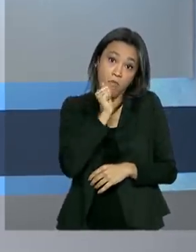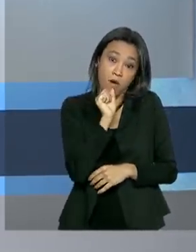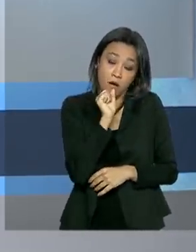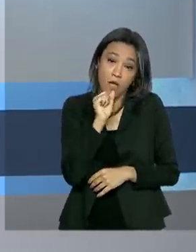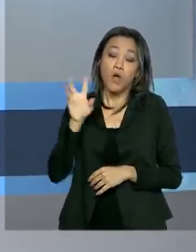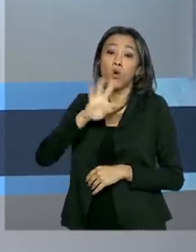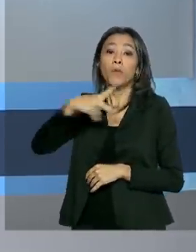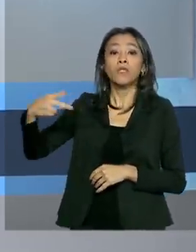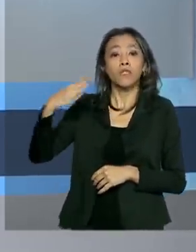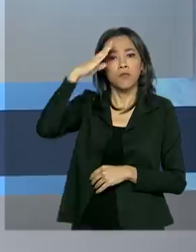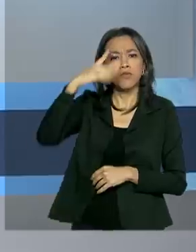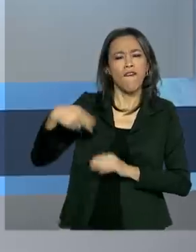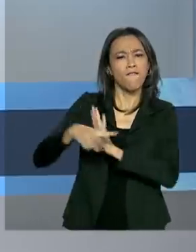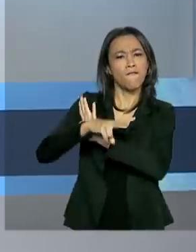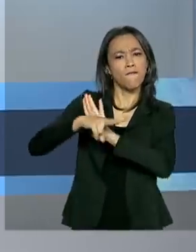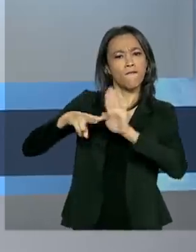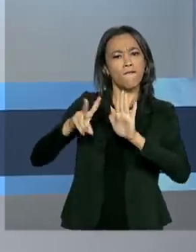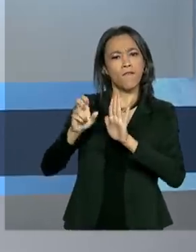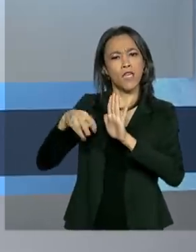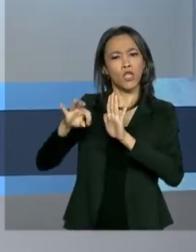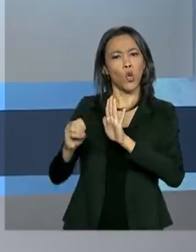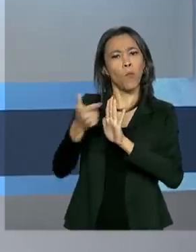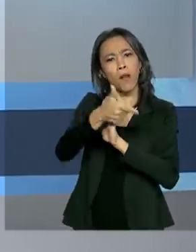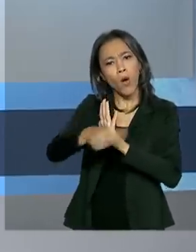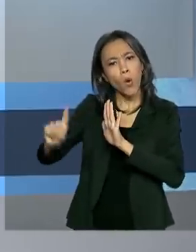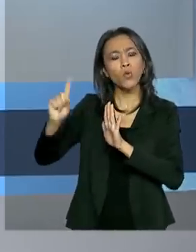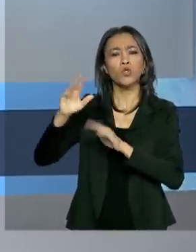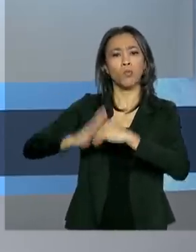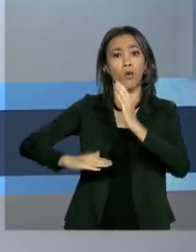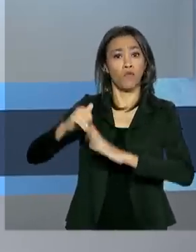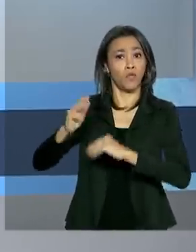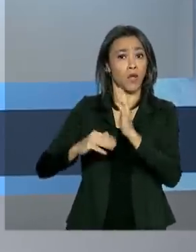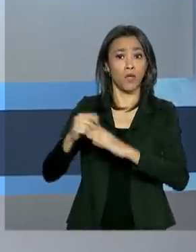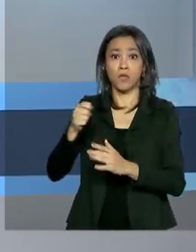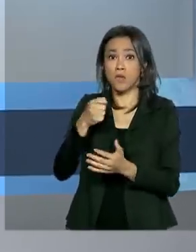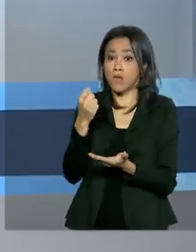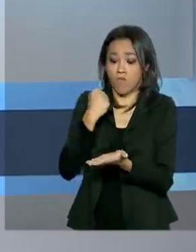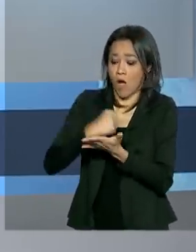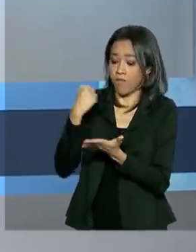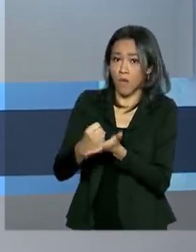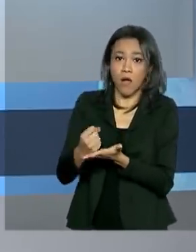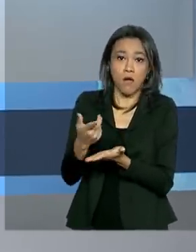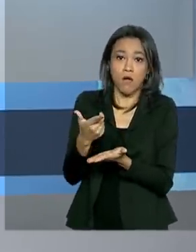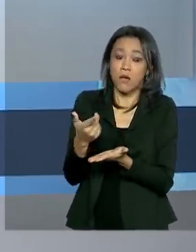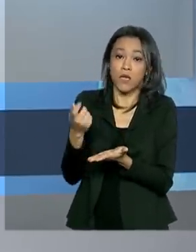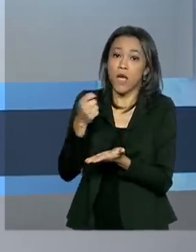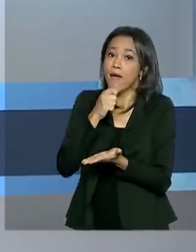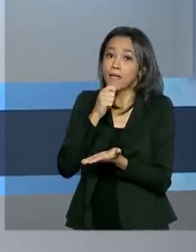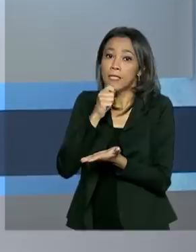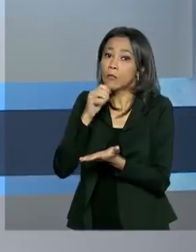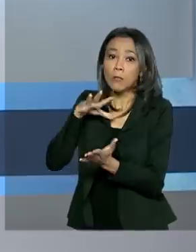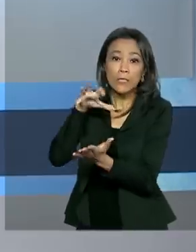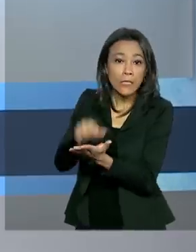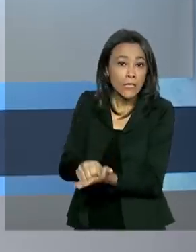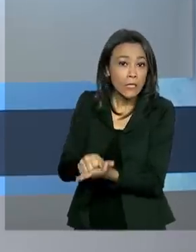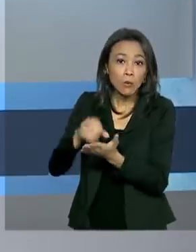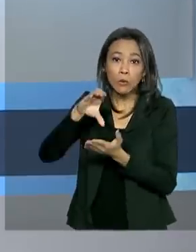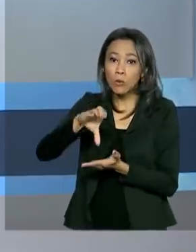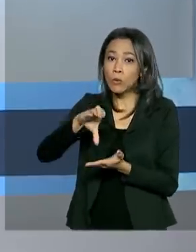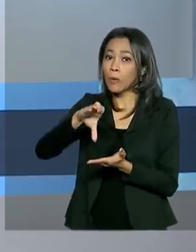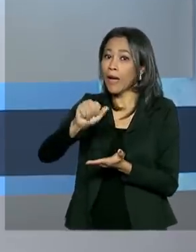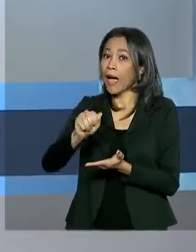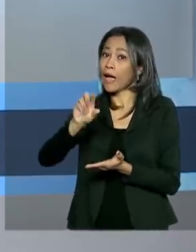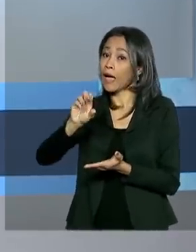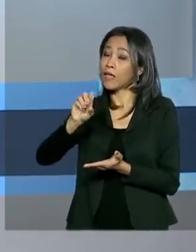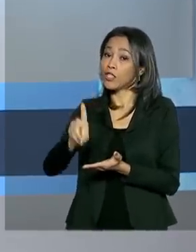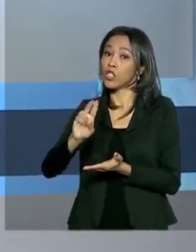Jair Bolsonaro vetou a ampliação para profissionais informais que não estão inscritos no Cadastro Único. Na justificativa, está o